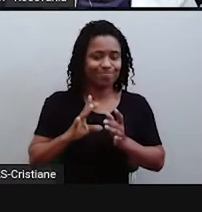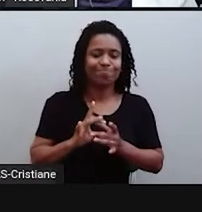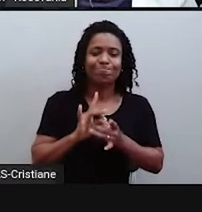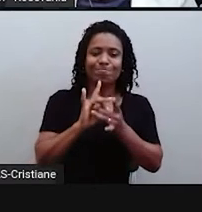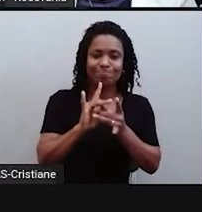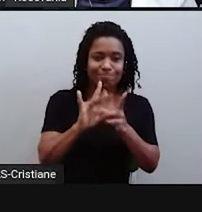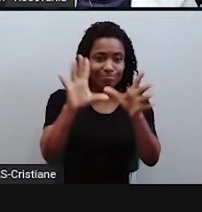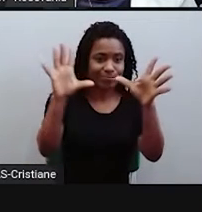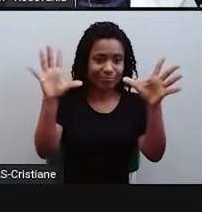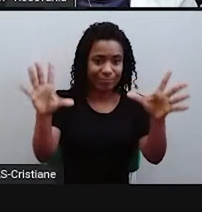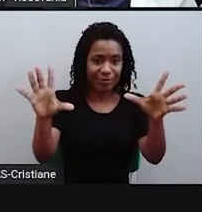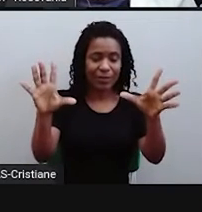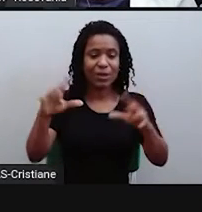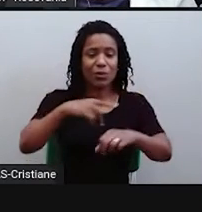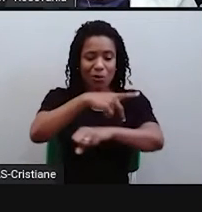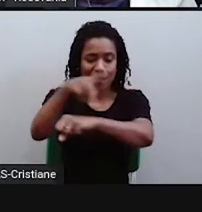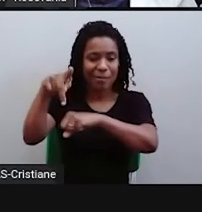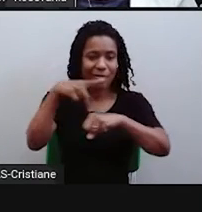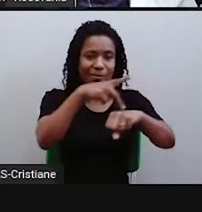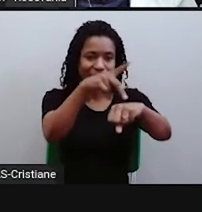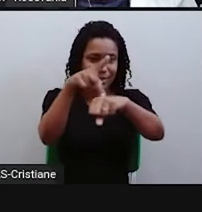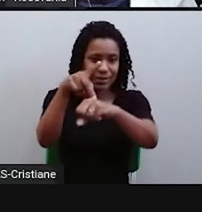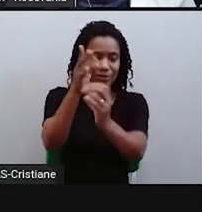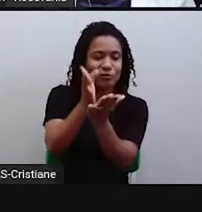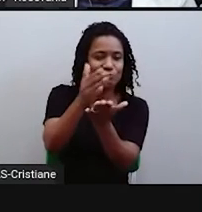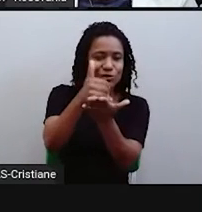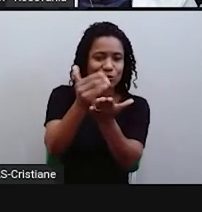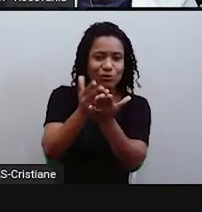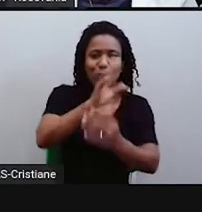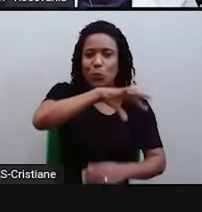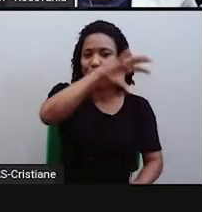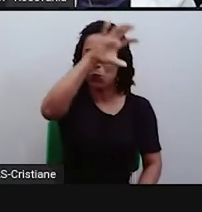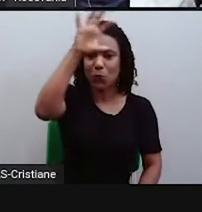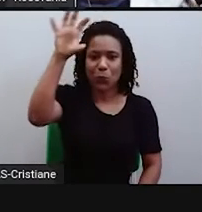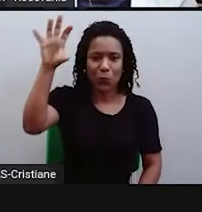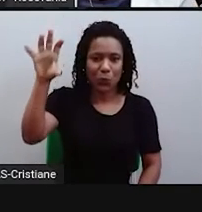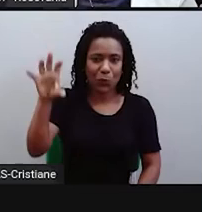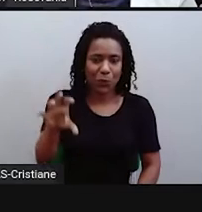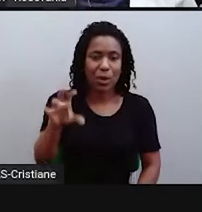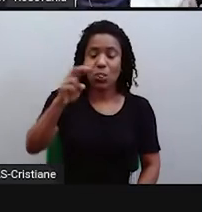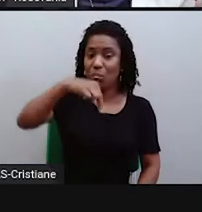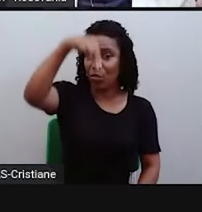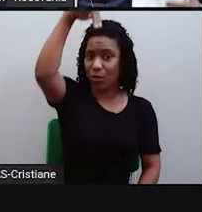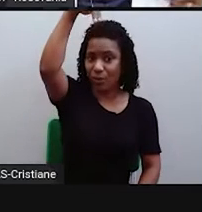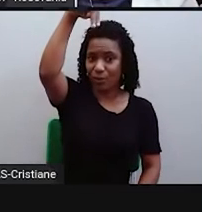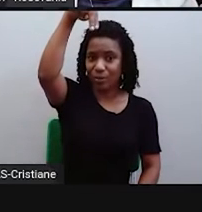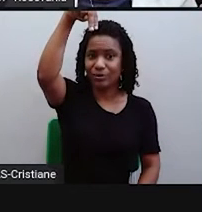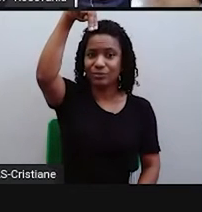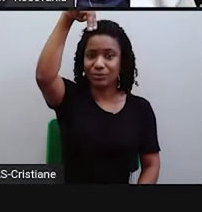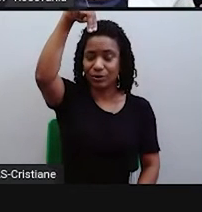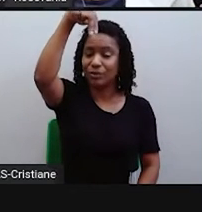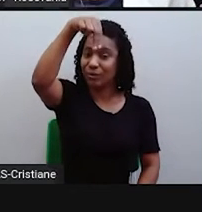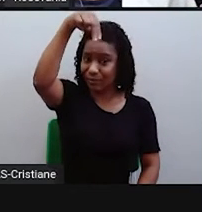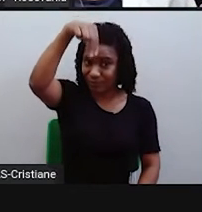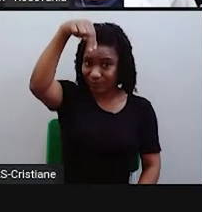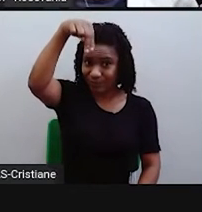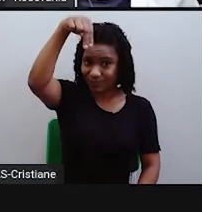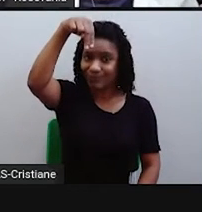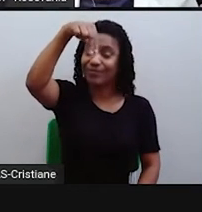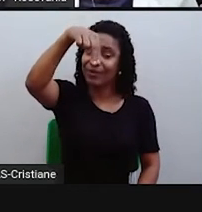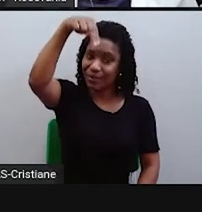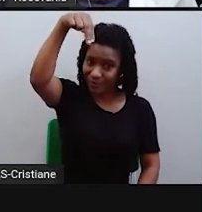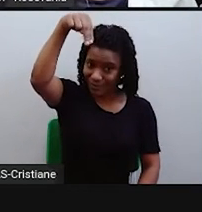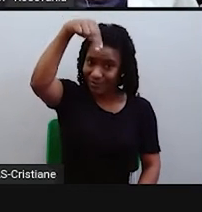não estava dividido por regiões. A gente não tinha essa divisão norte-sul, ou a região sul, a região